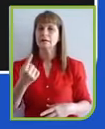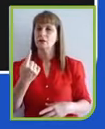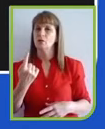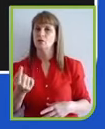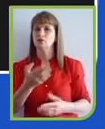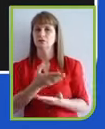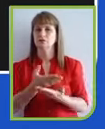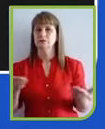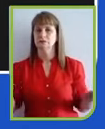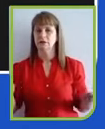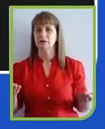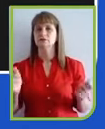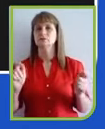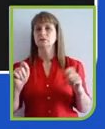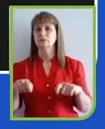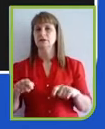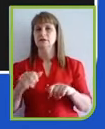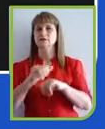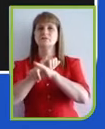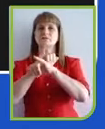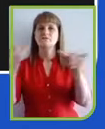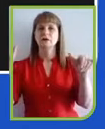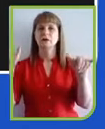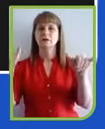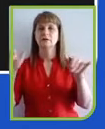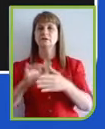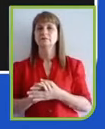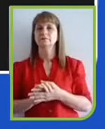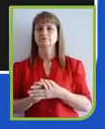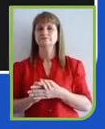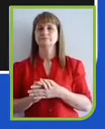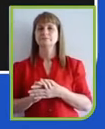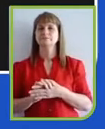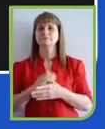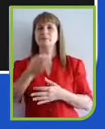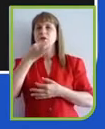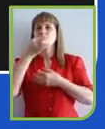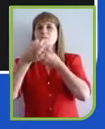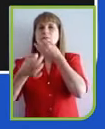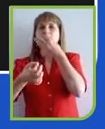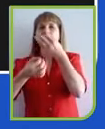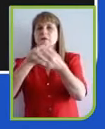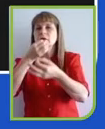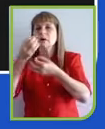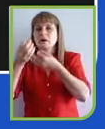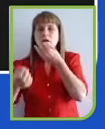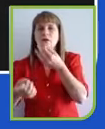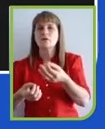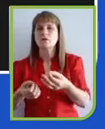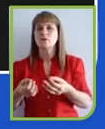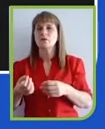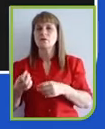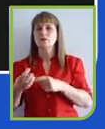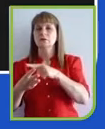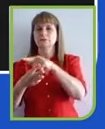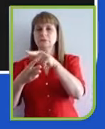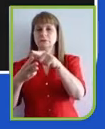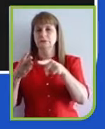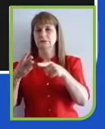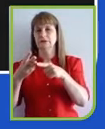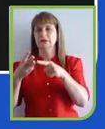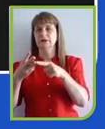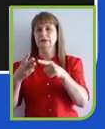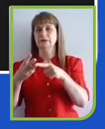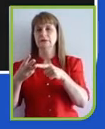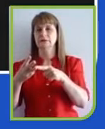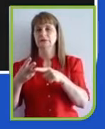comentasse o que a gente acabou de conversar com base em três questões. A primeira questão é,